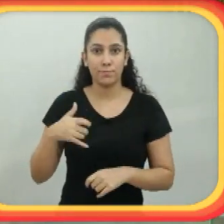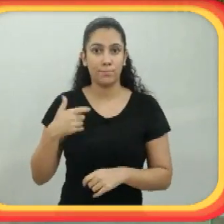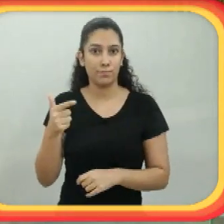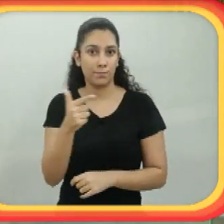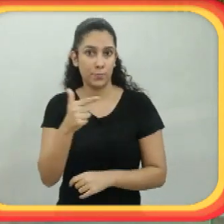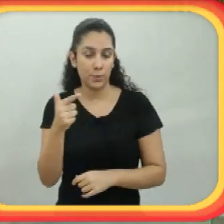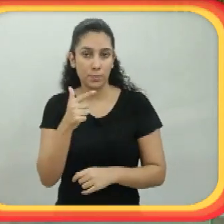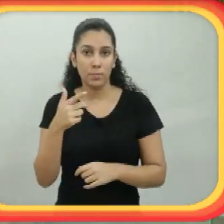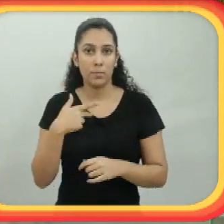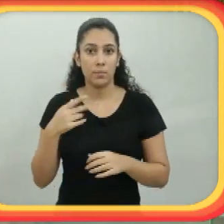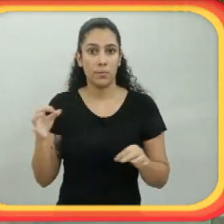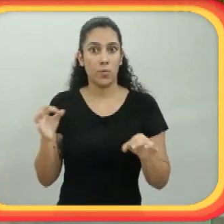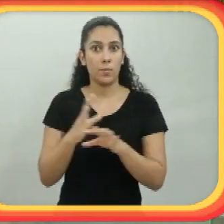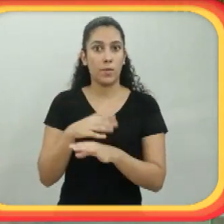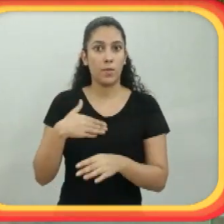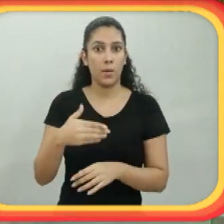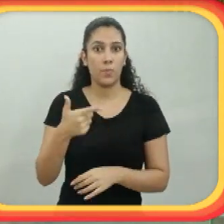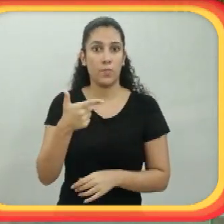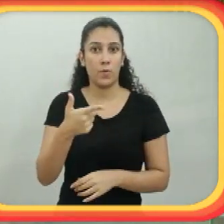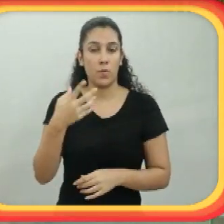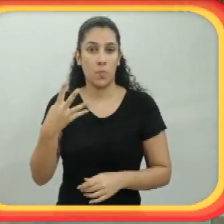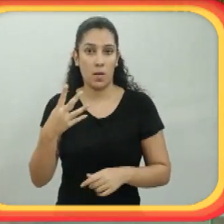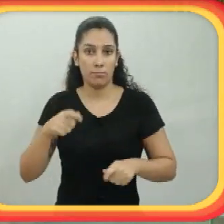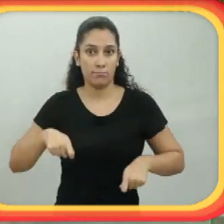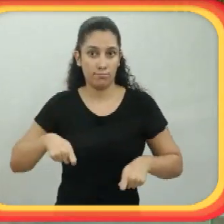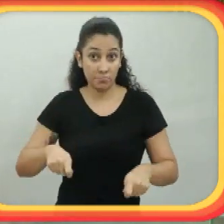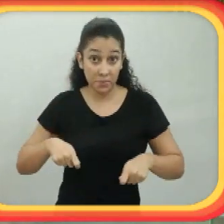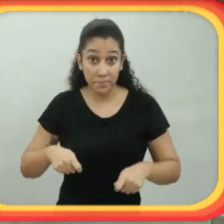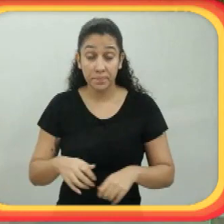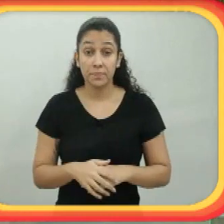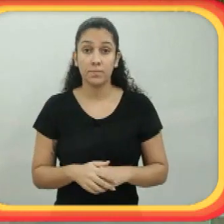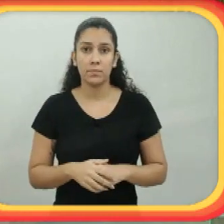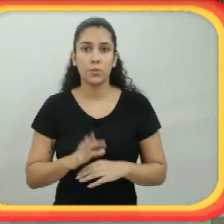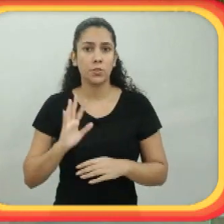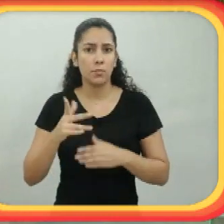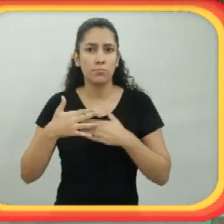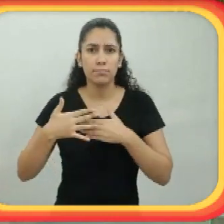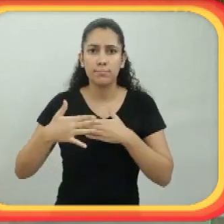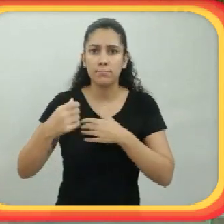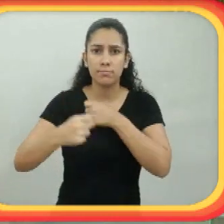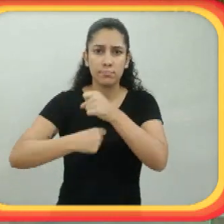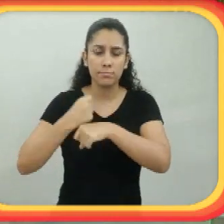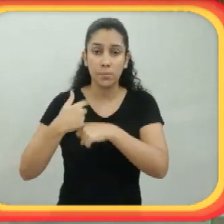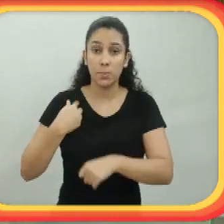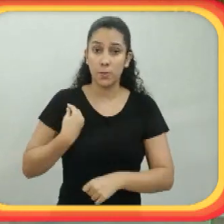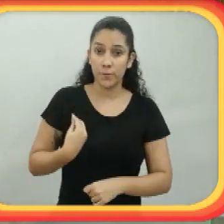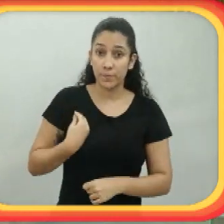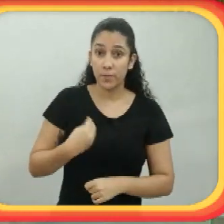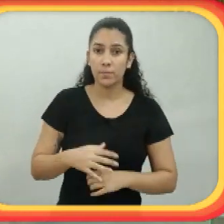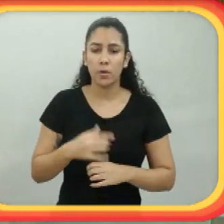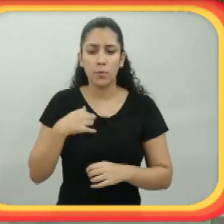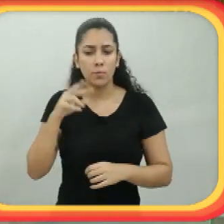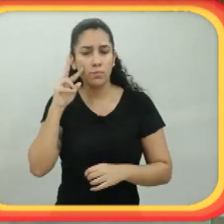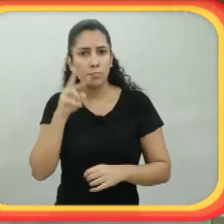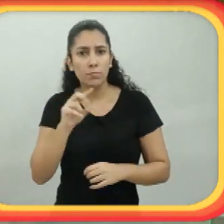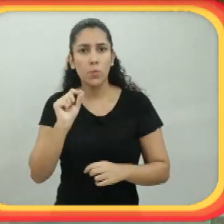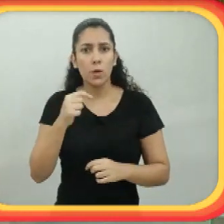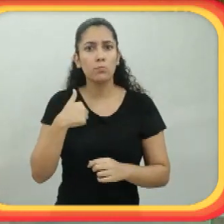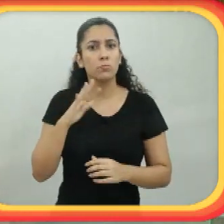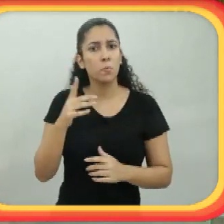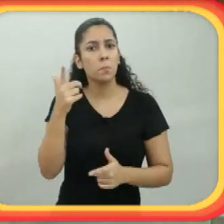cadeirante com 22 anos, né, vou completar, esse ano eu completo 24 anos de cadeirante, né, eu já